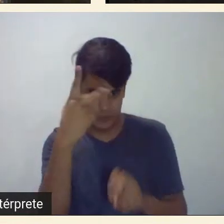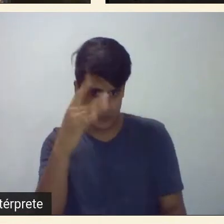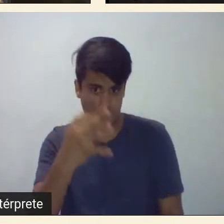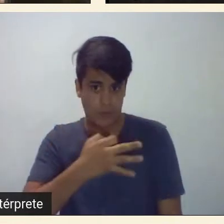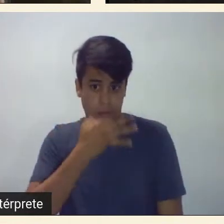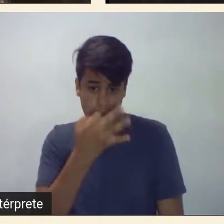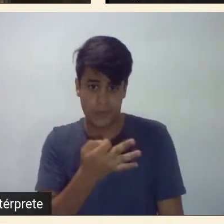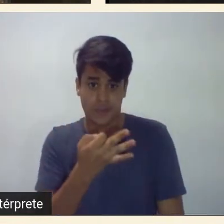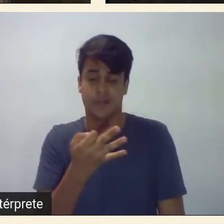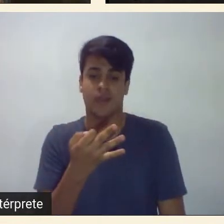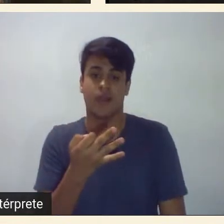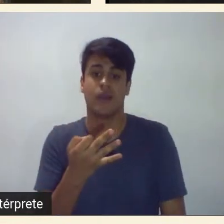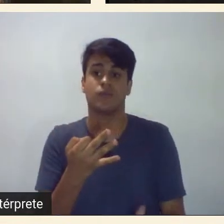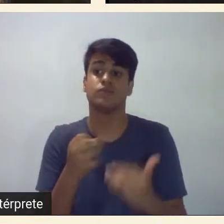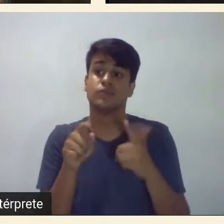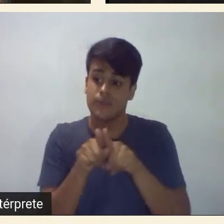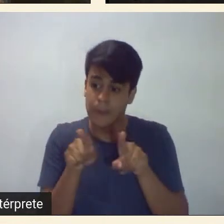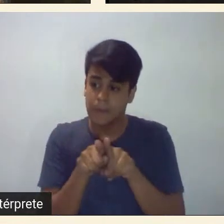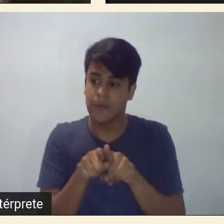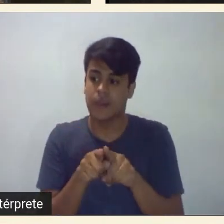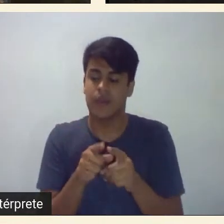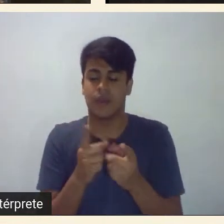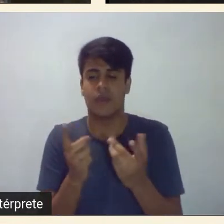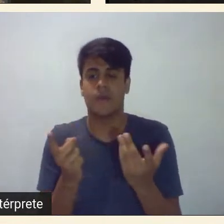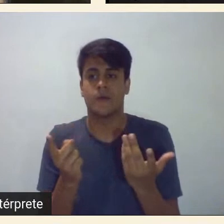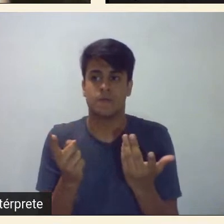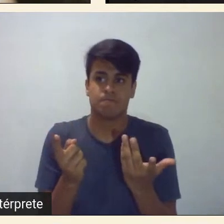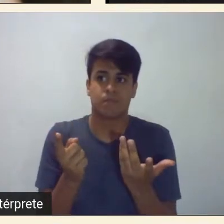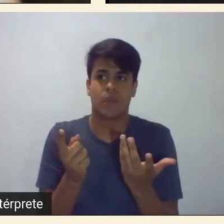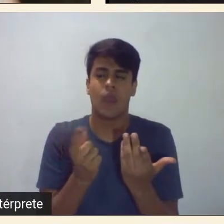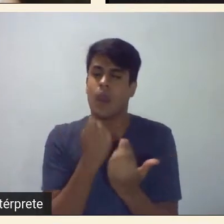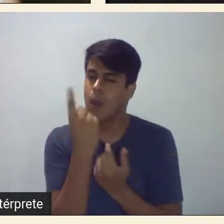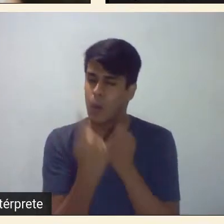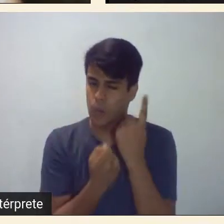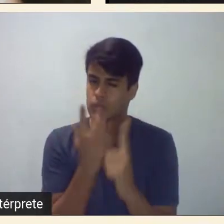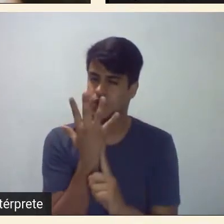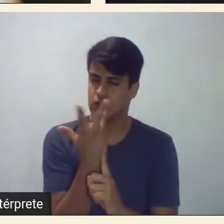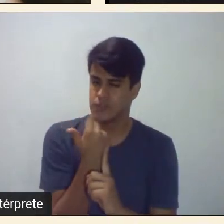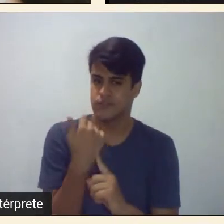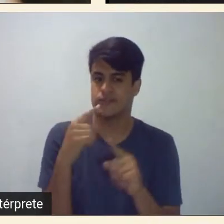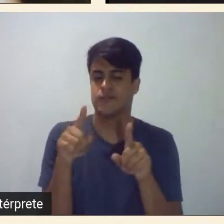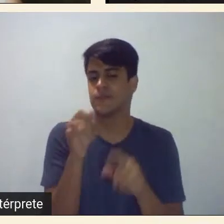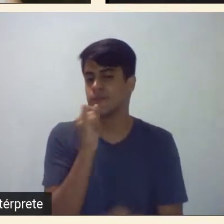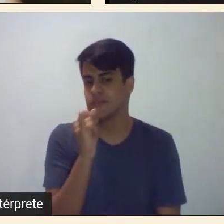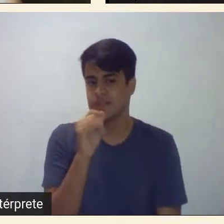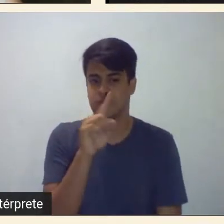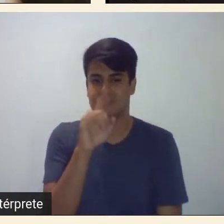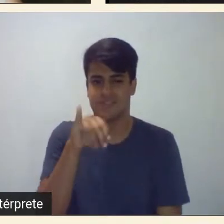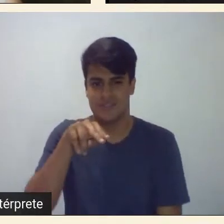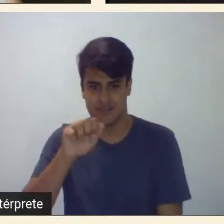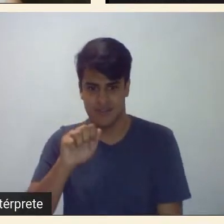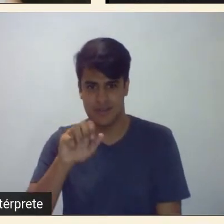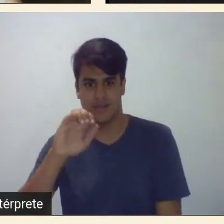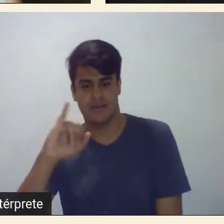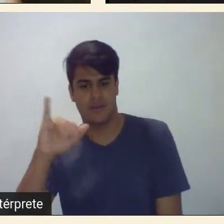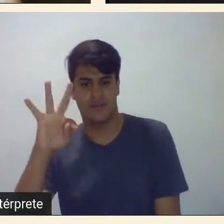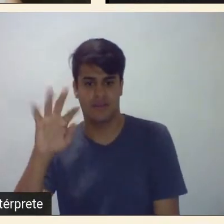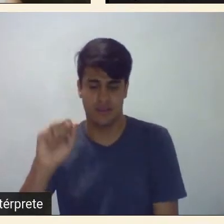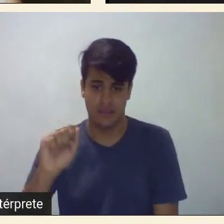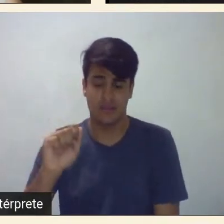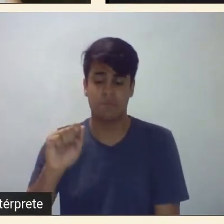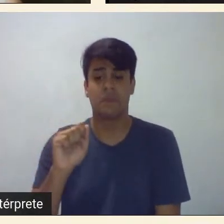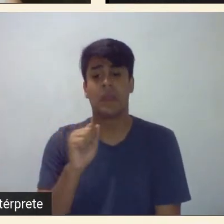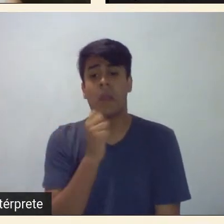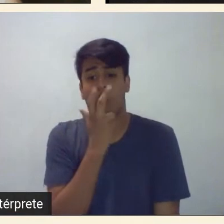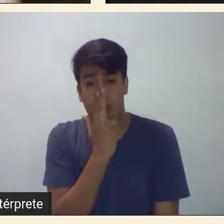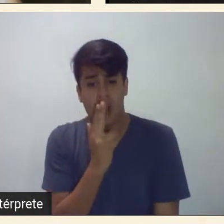assim como o fato de alguns artistas como a Zina Aita por exemplo eu acho que ela a gente